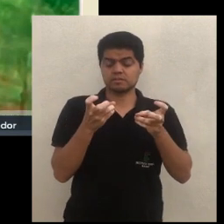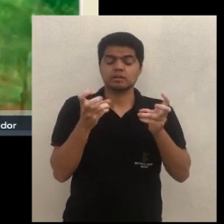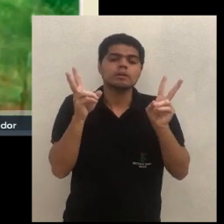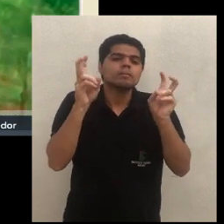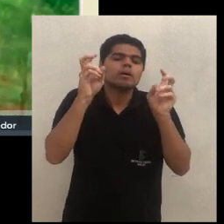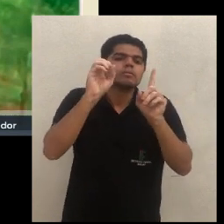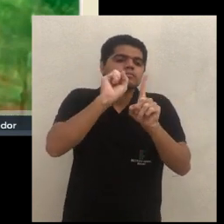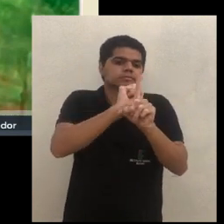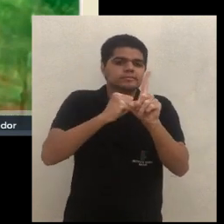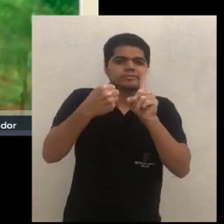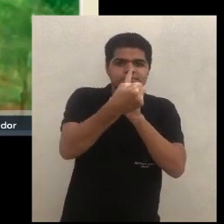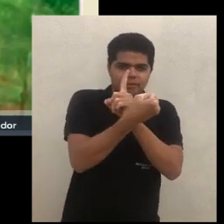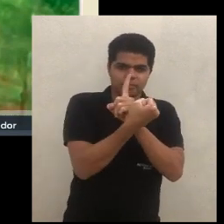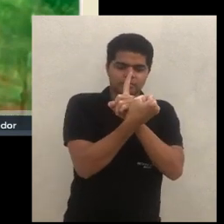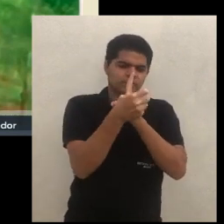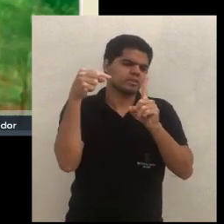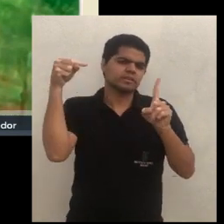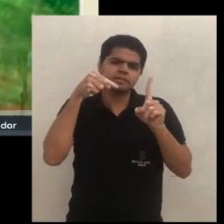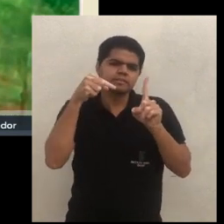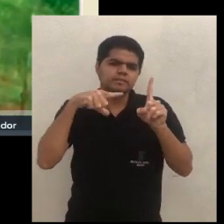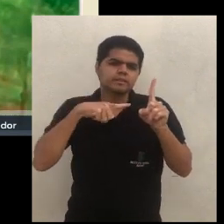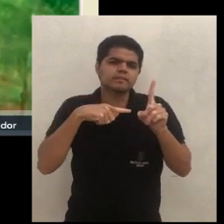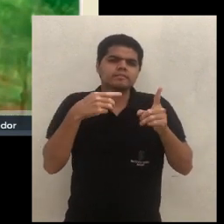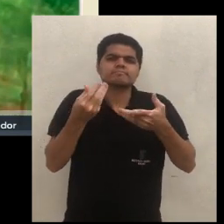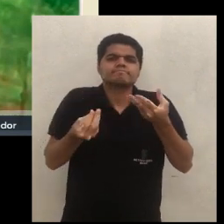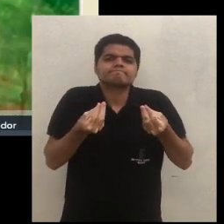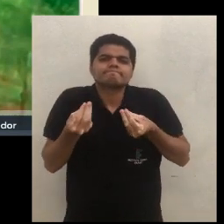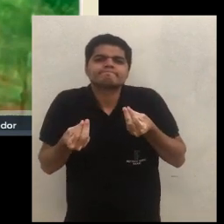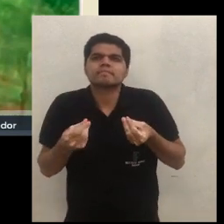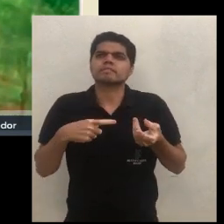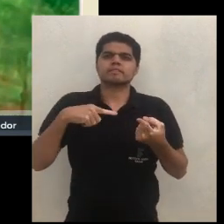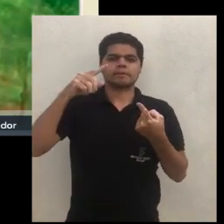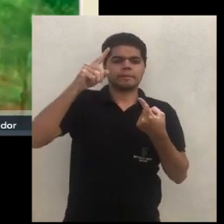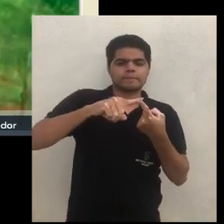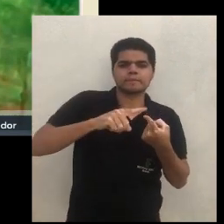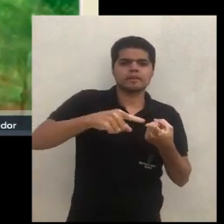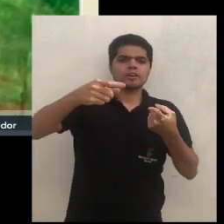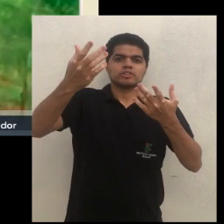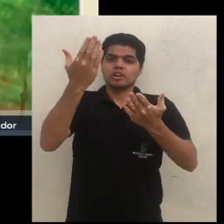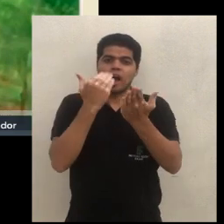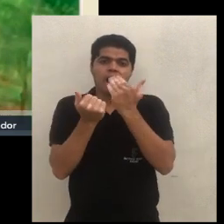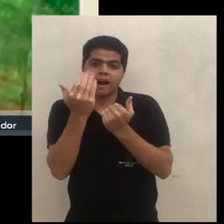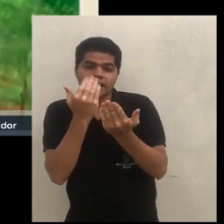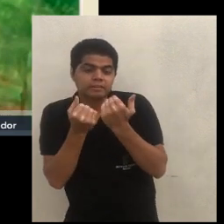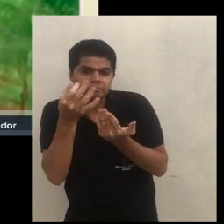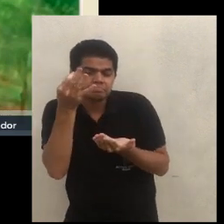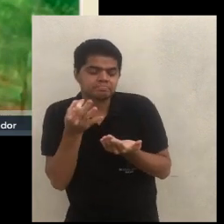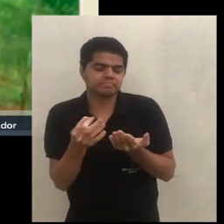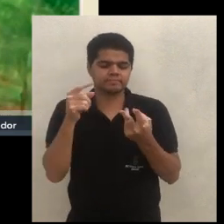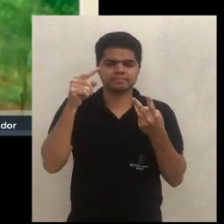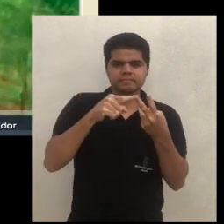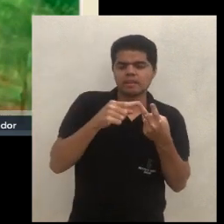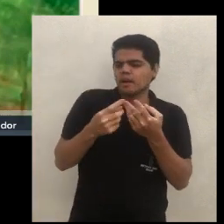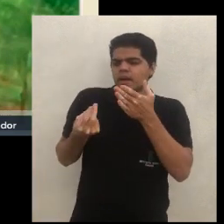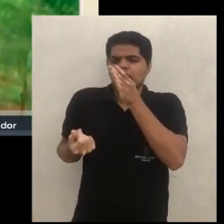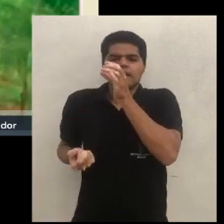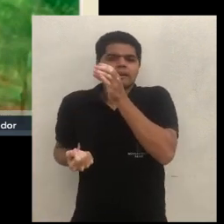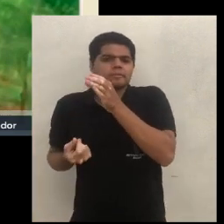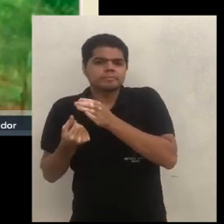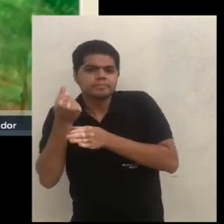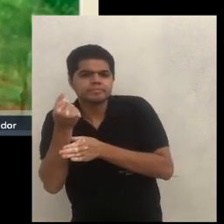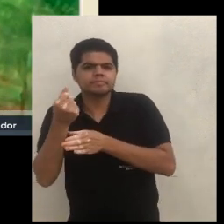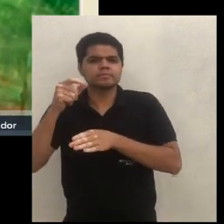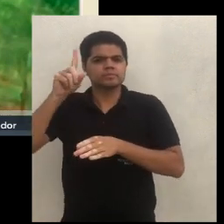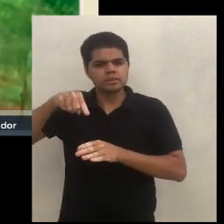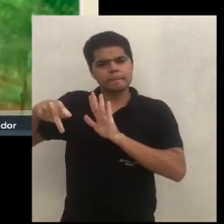princípio social. Então o princípio social, a gente trabalha a segurança alimentar, a gente vai trabalhar a renda da família,